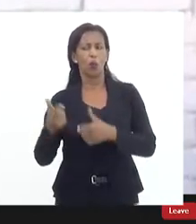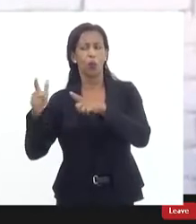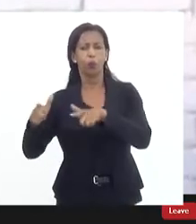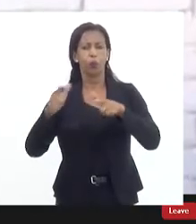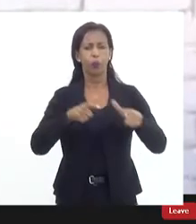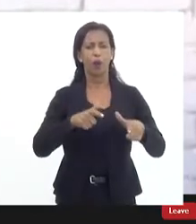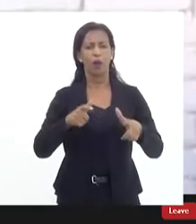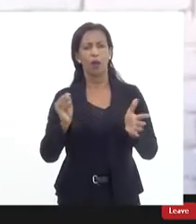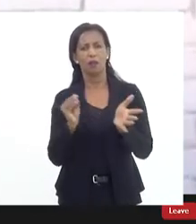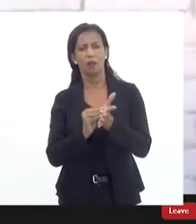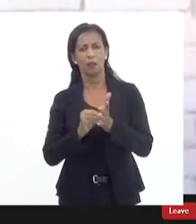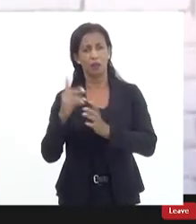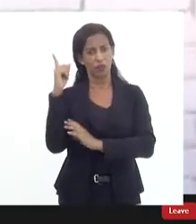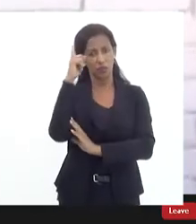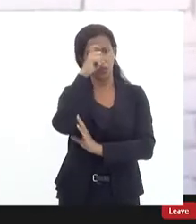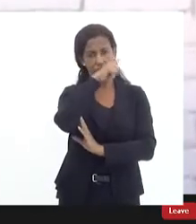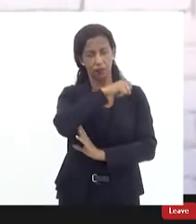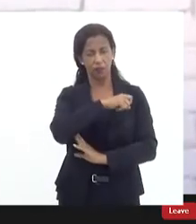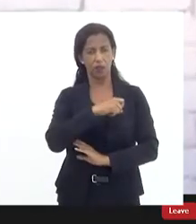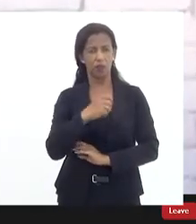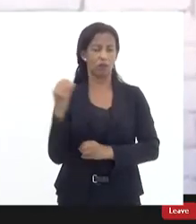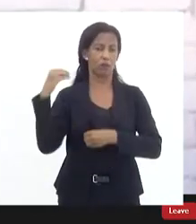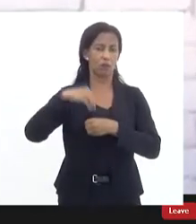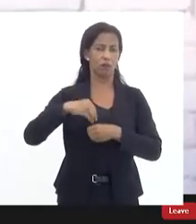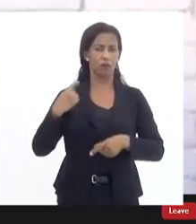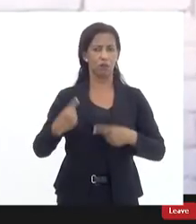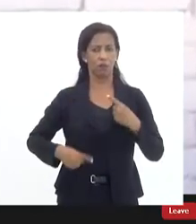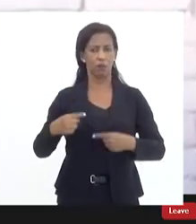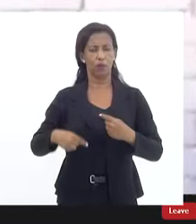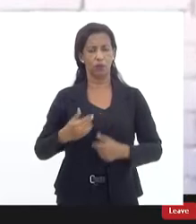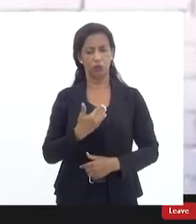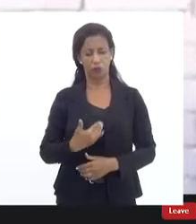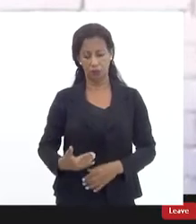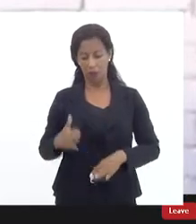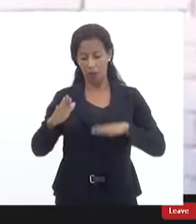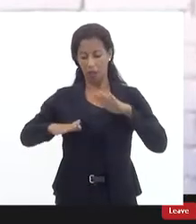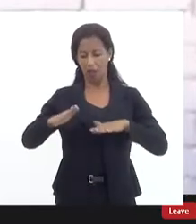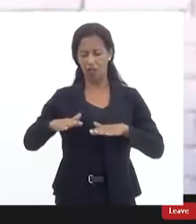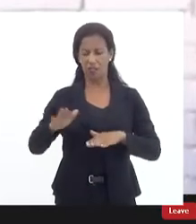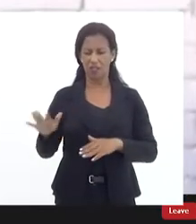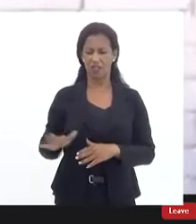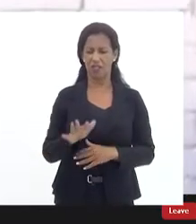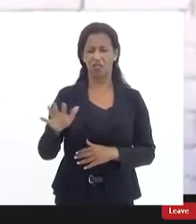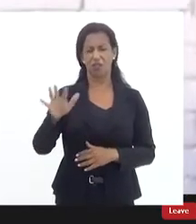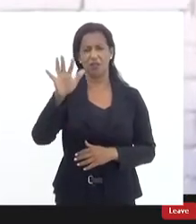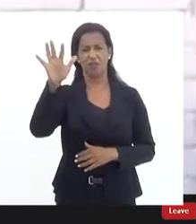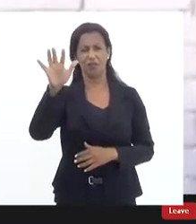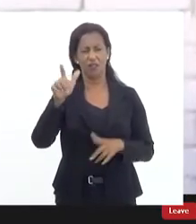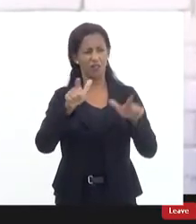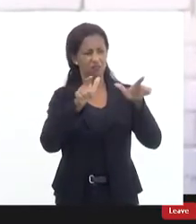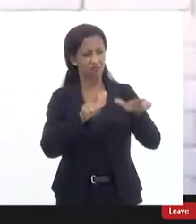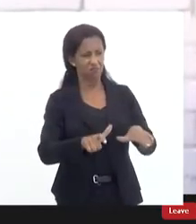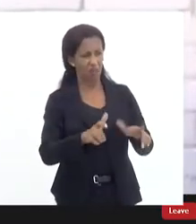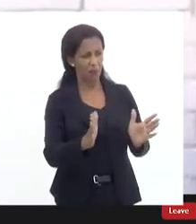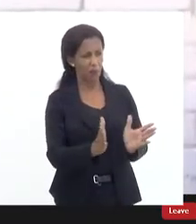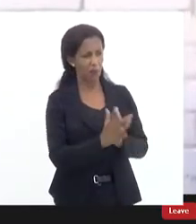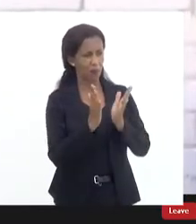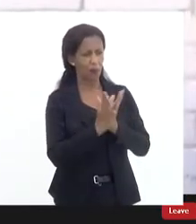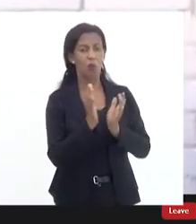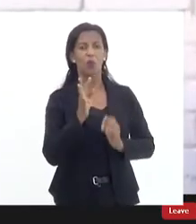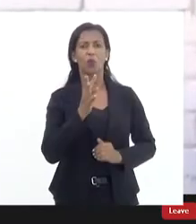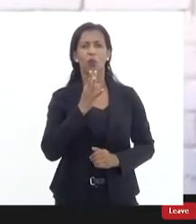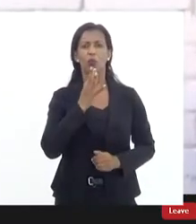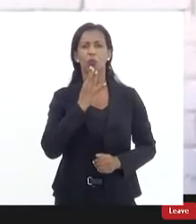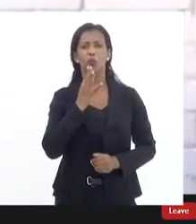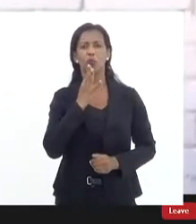da aplicação da política pública muitas vezes as nossas favelas e periferias elas só conhecem a